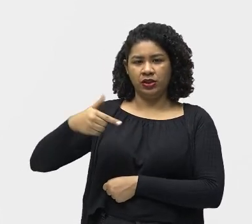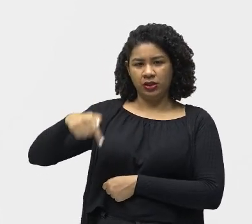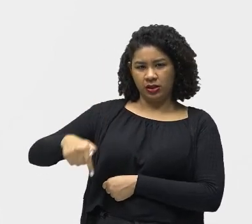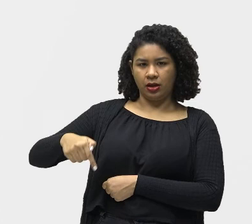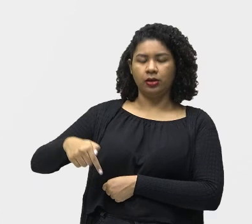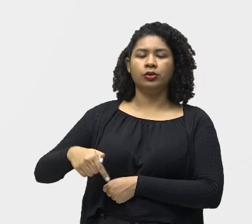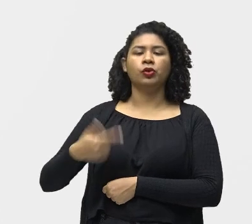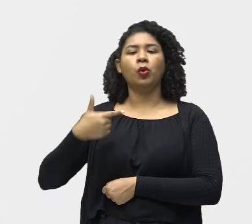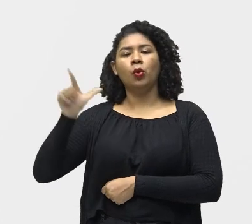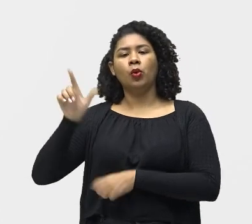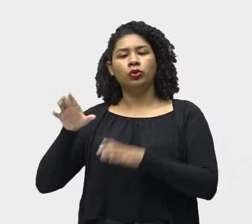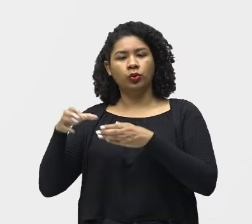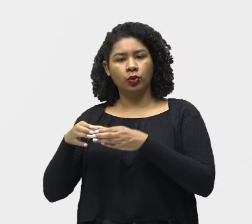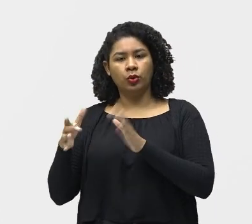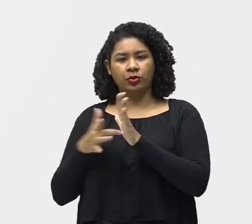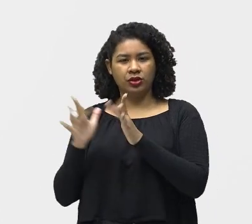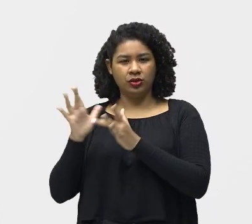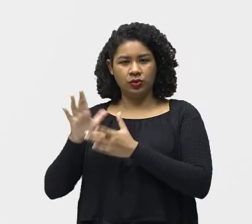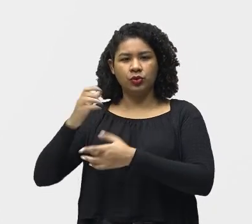Deparavam-se